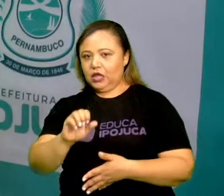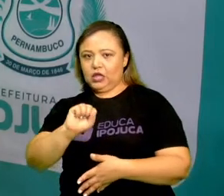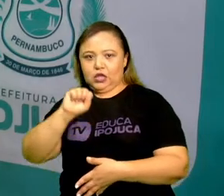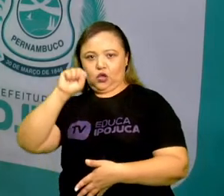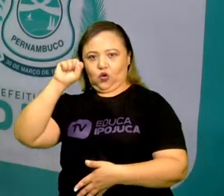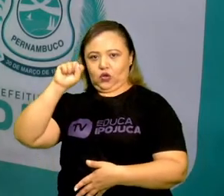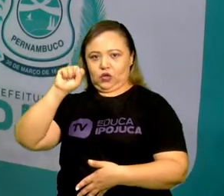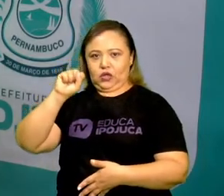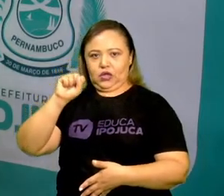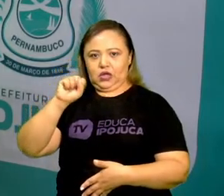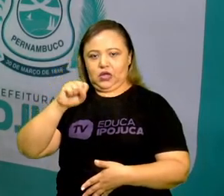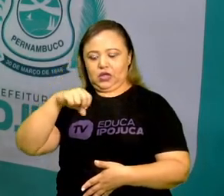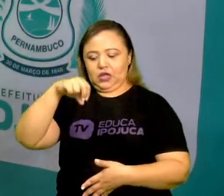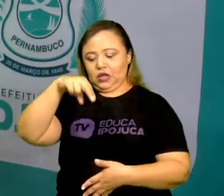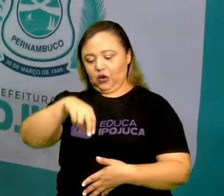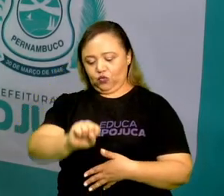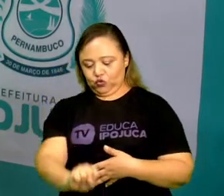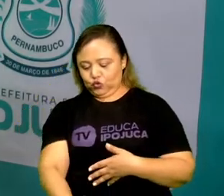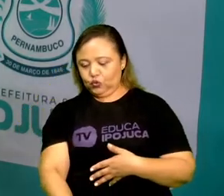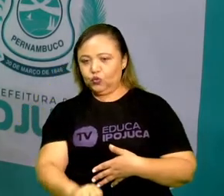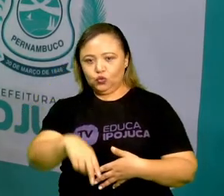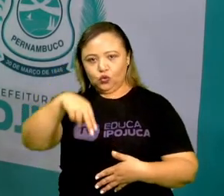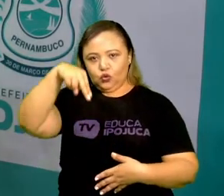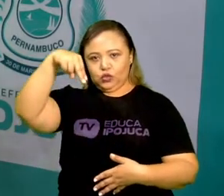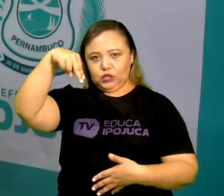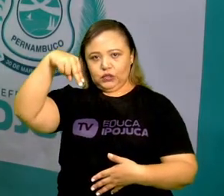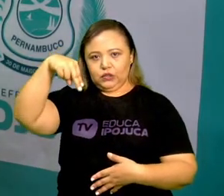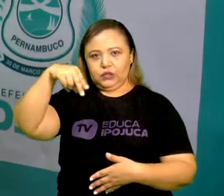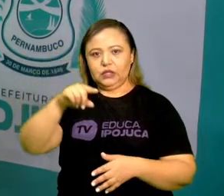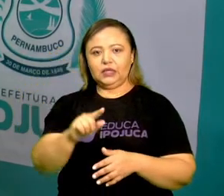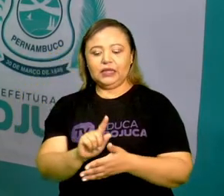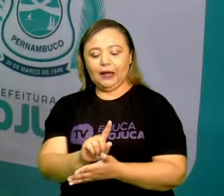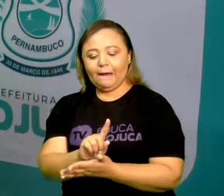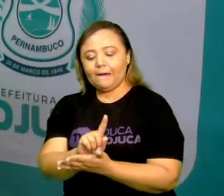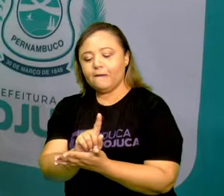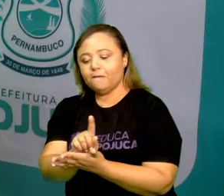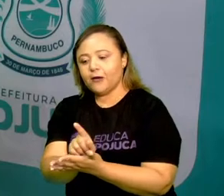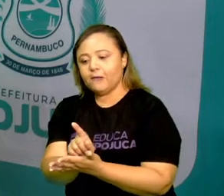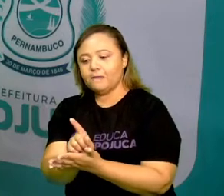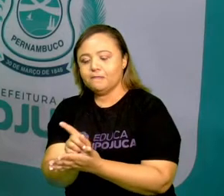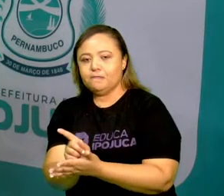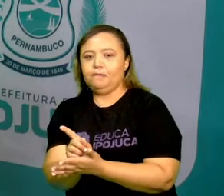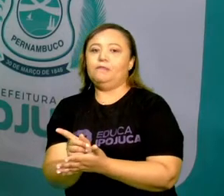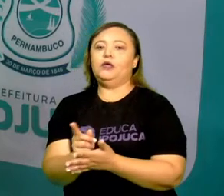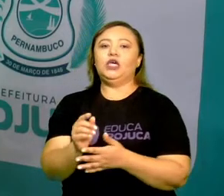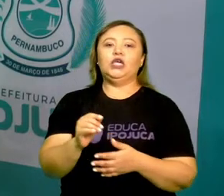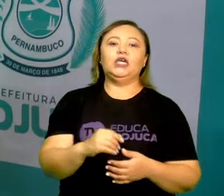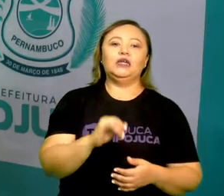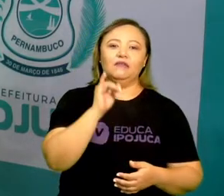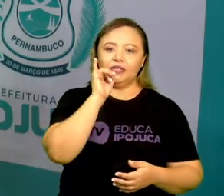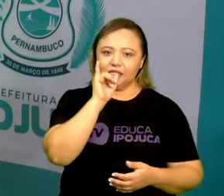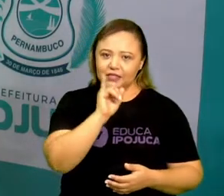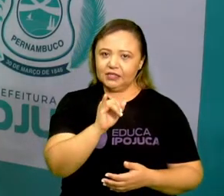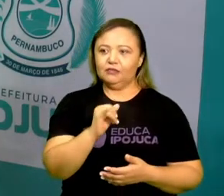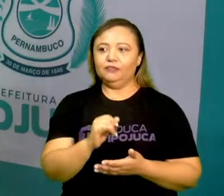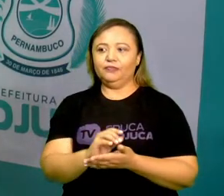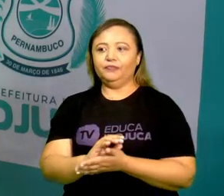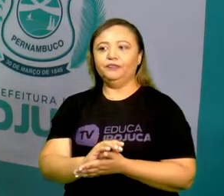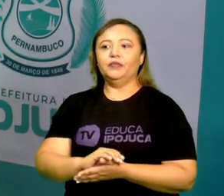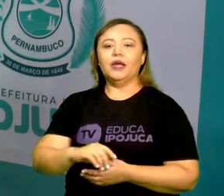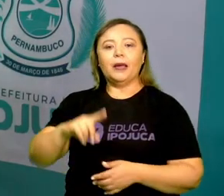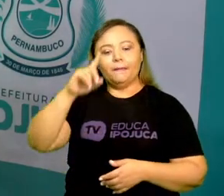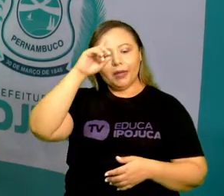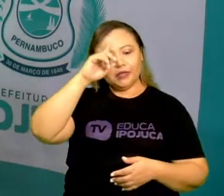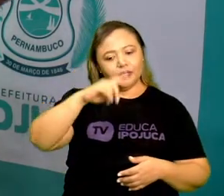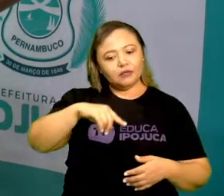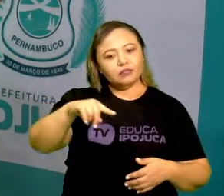norte geográfico. Então, isso daqui, ele vai fazendo como se fosse um negativo e um positivo, sempre mandando